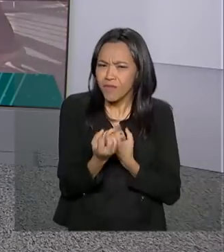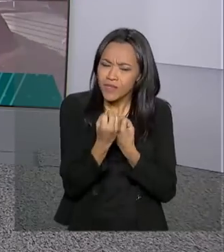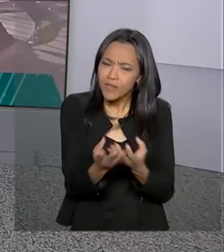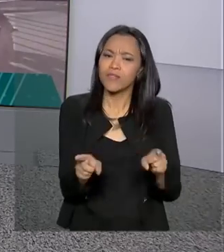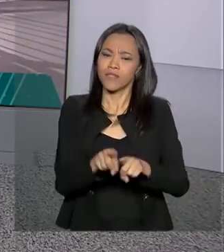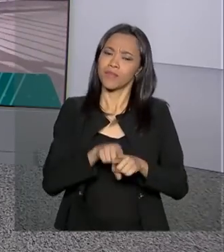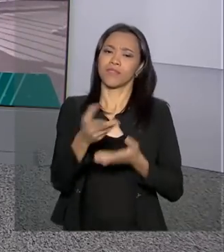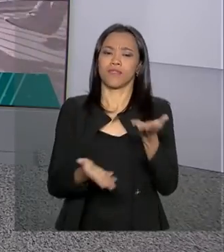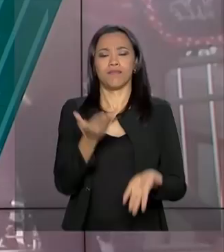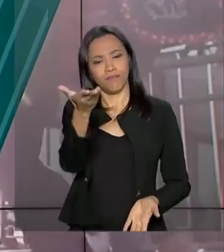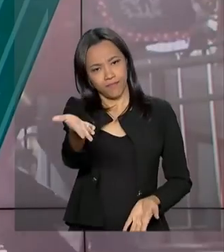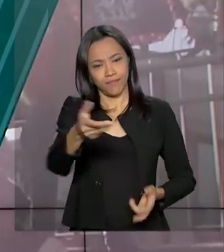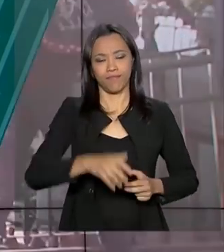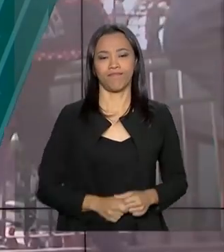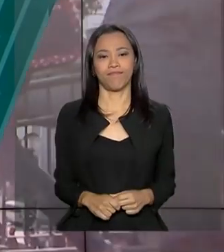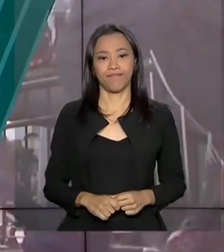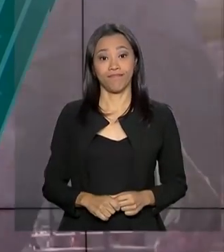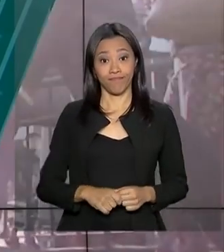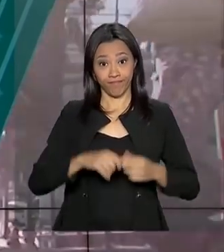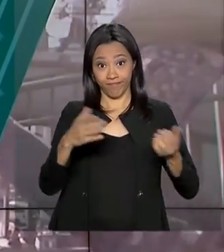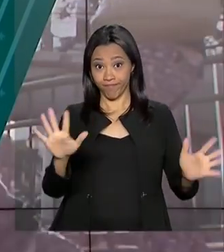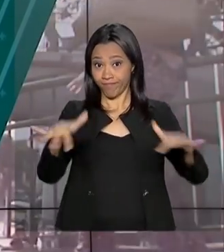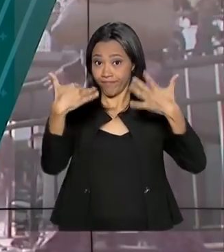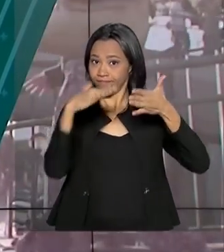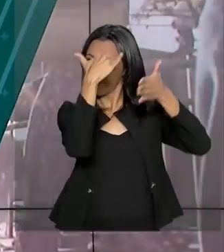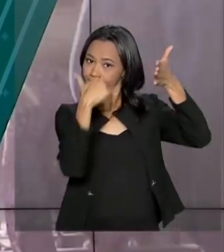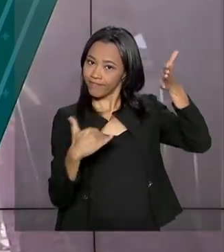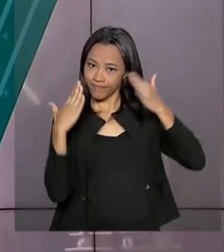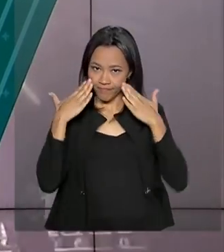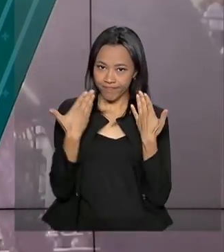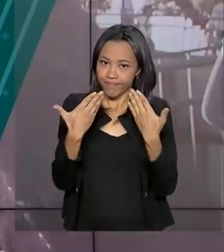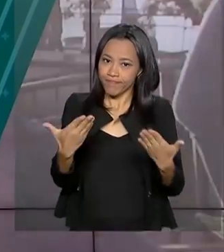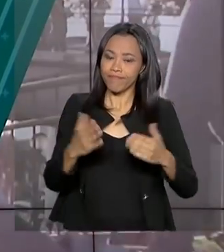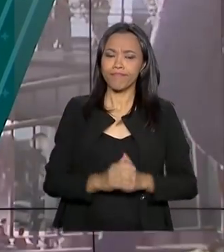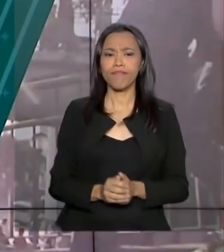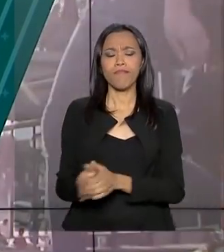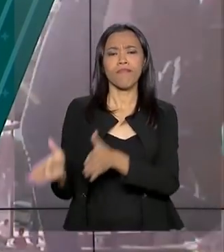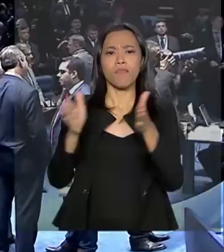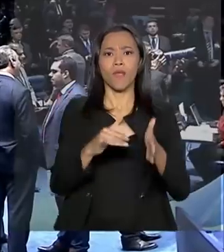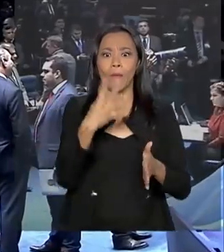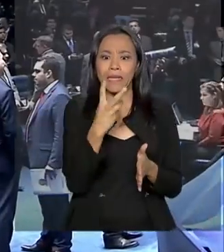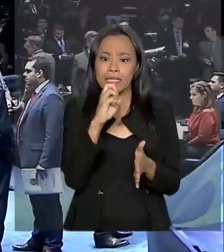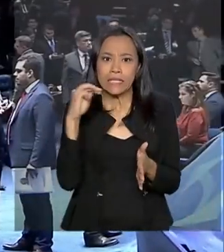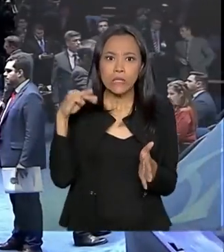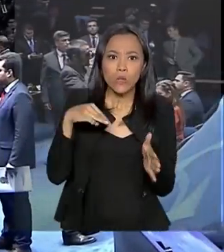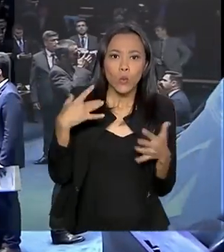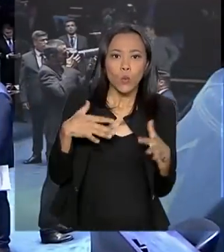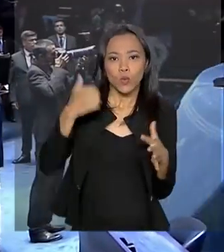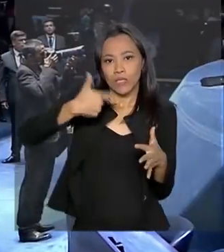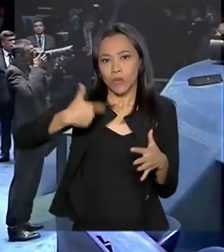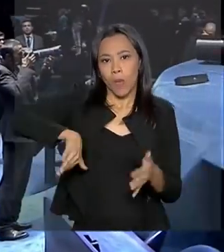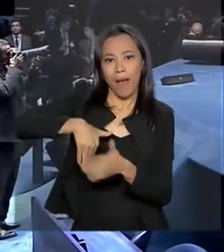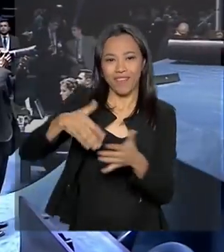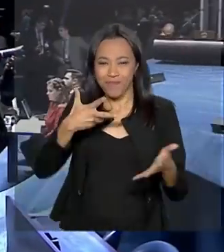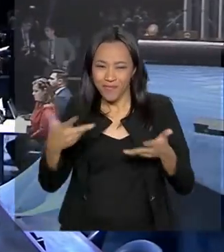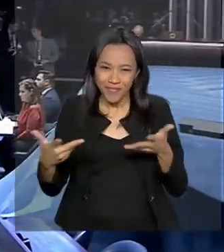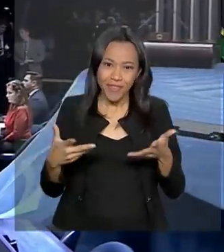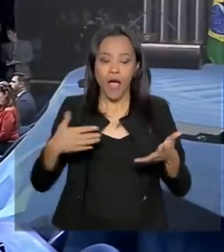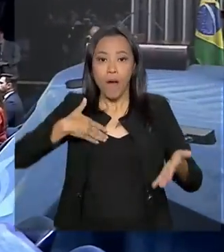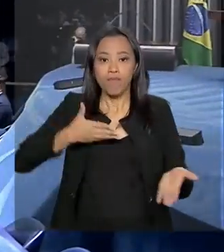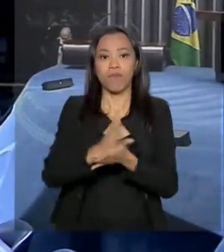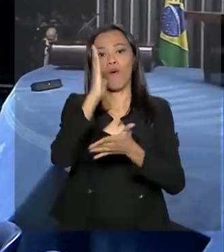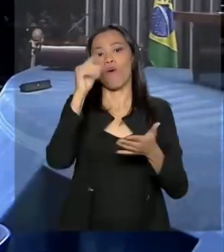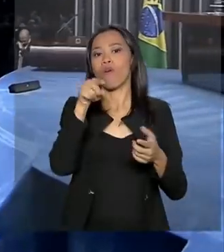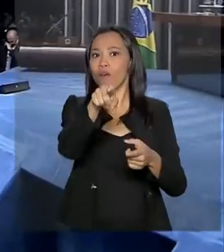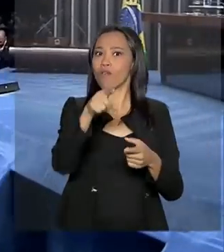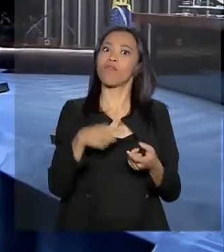informação e serviço para você. Confira os destaques desta edição. Aos 45 do segundo tempo, o Senado aprova a medida provisória contra